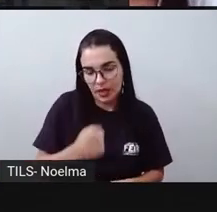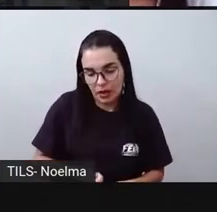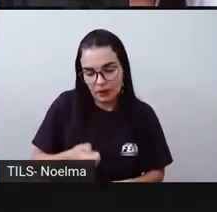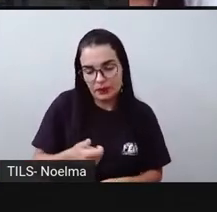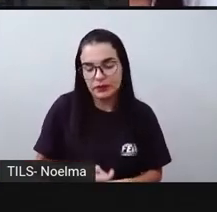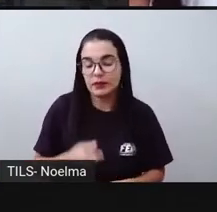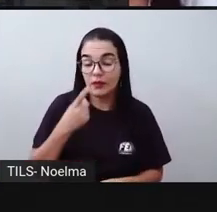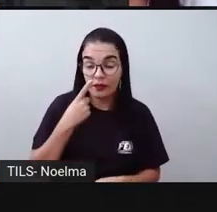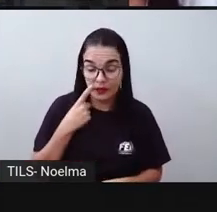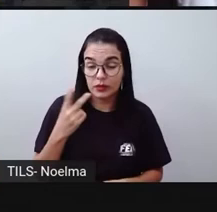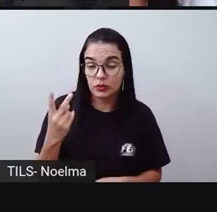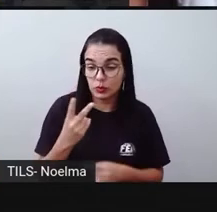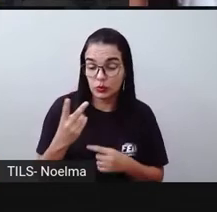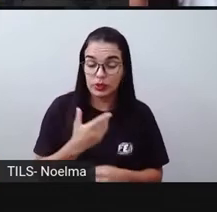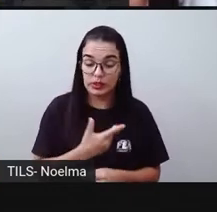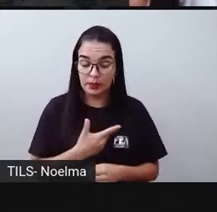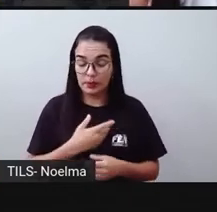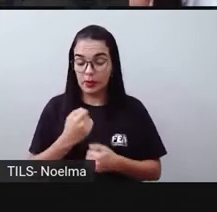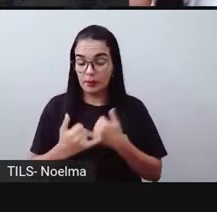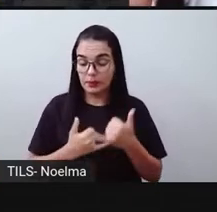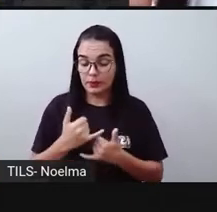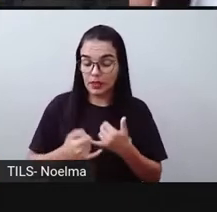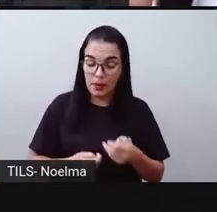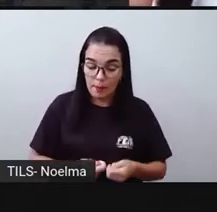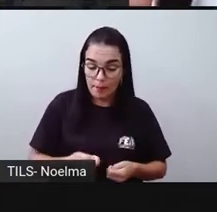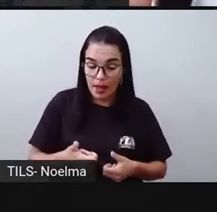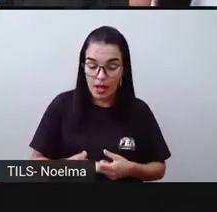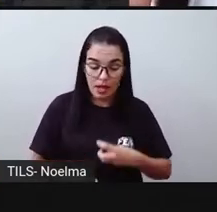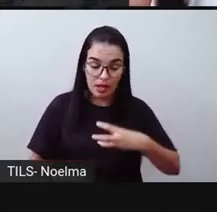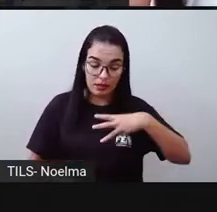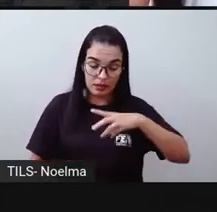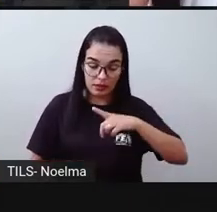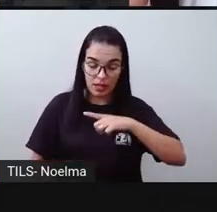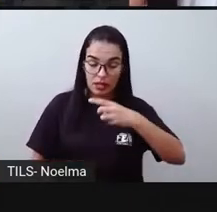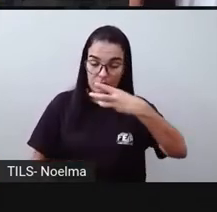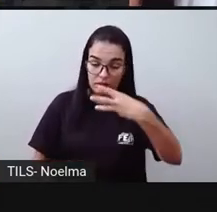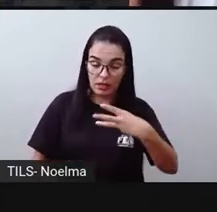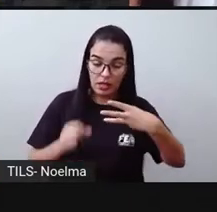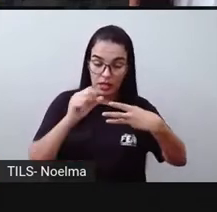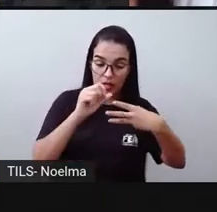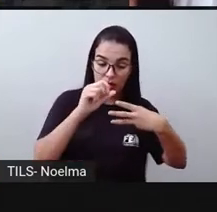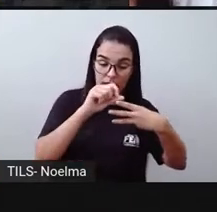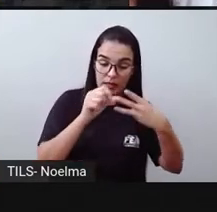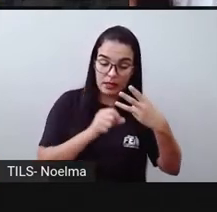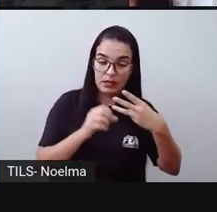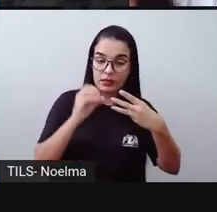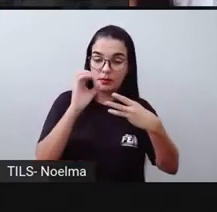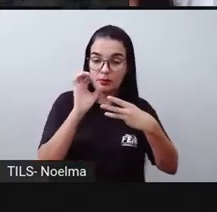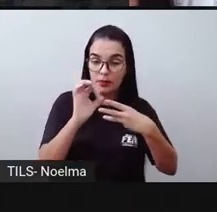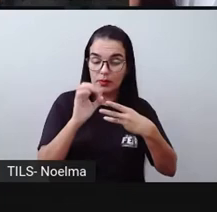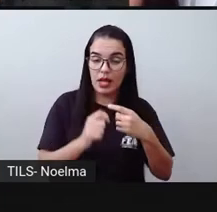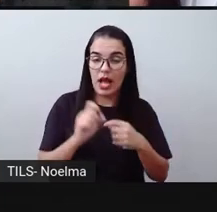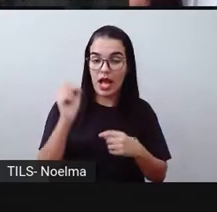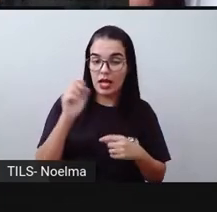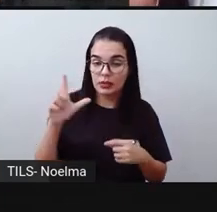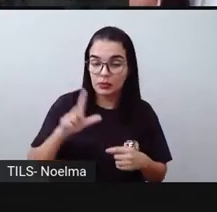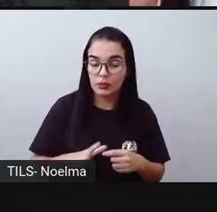brincando com a bolinha de Kud, tem três bolinhas azuis e seis bolinhas verdes.